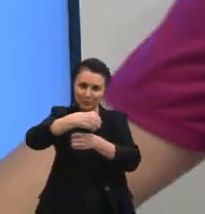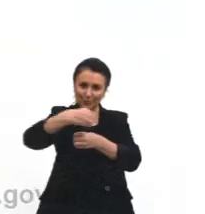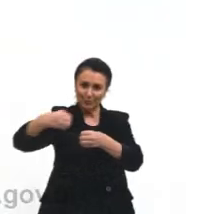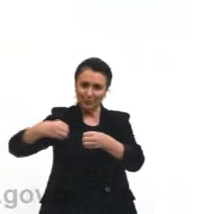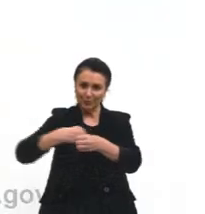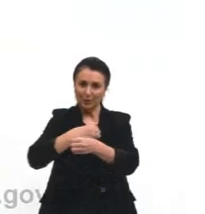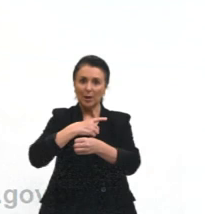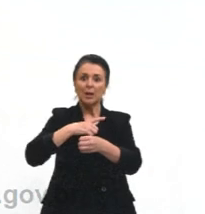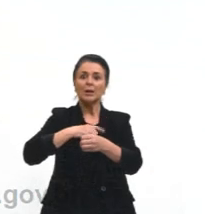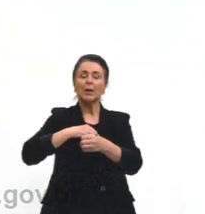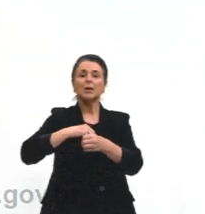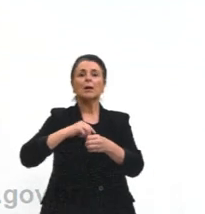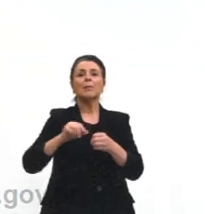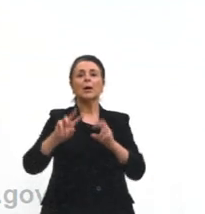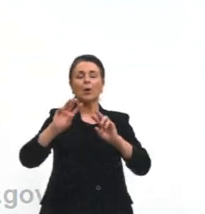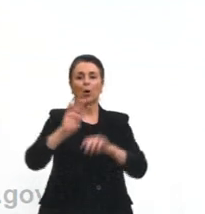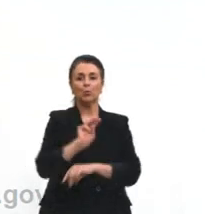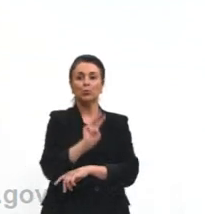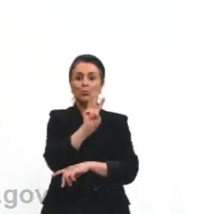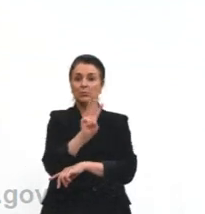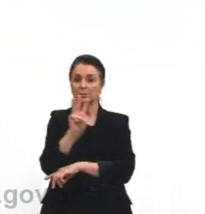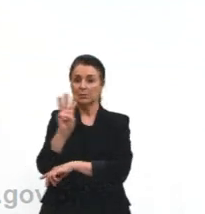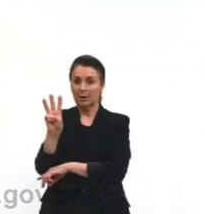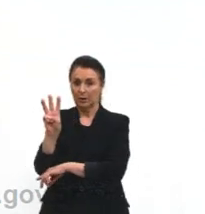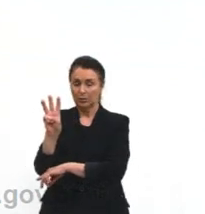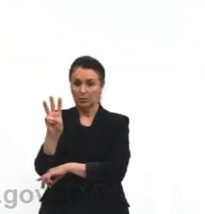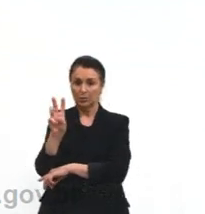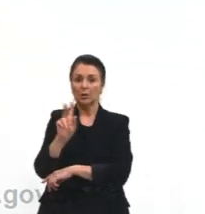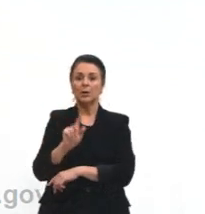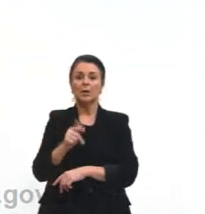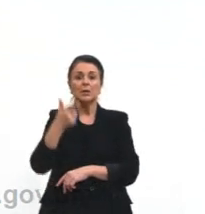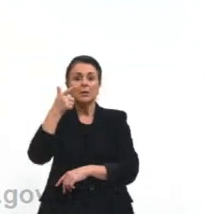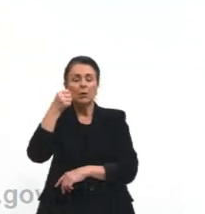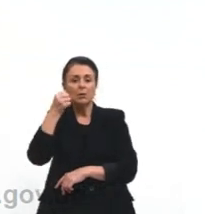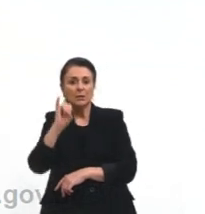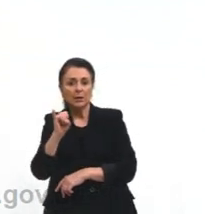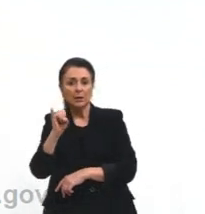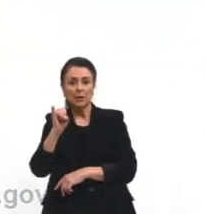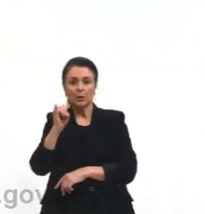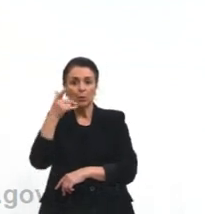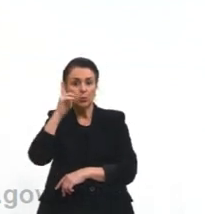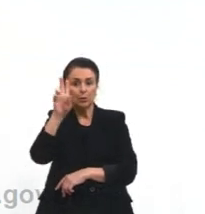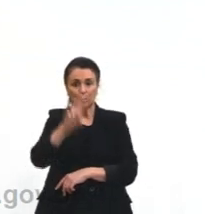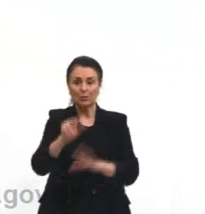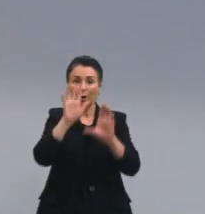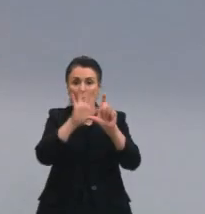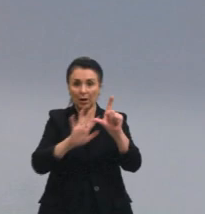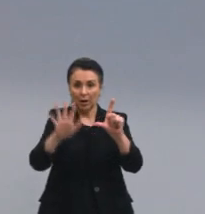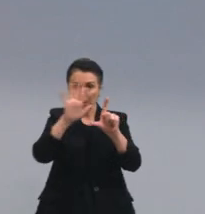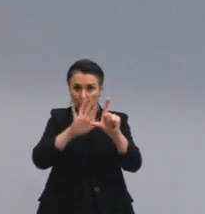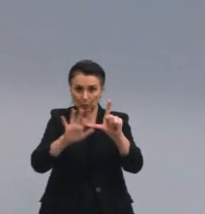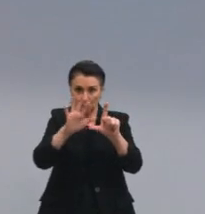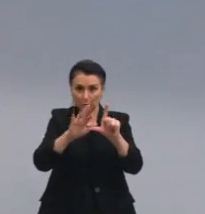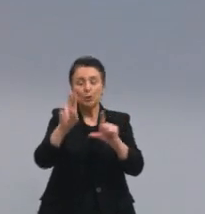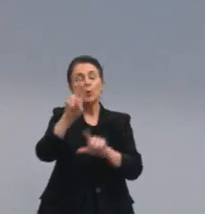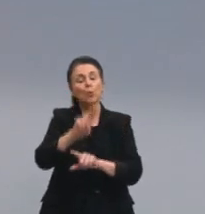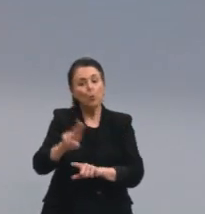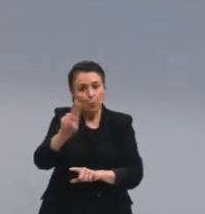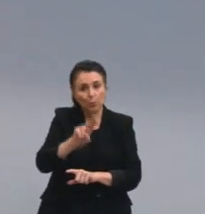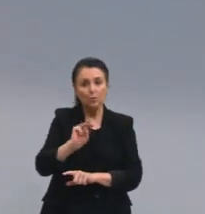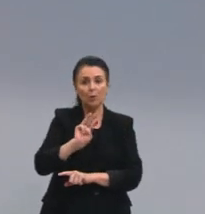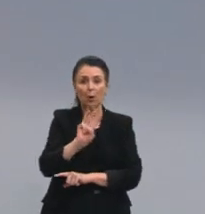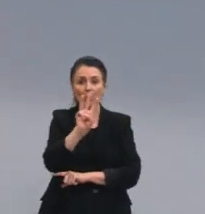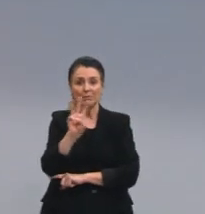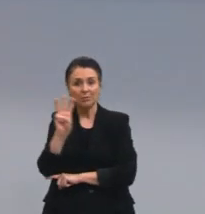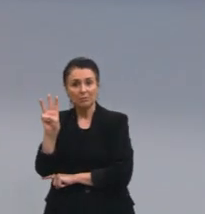tem o site para vocês acessarem que não consegui direto pelo QR Code. Nessa parte de baixo a gente tem o site